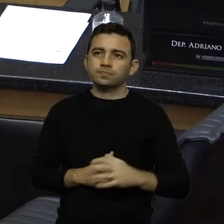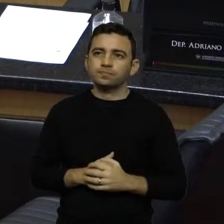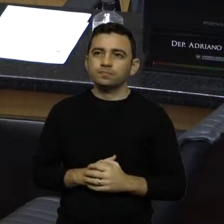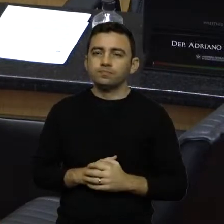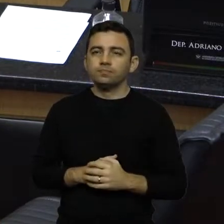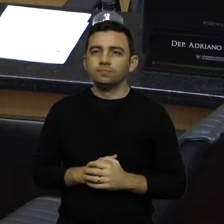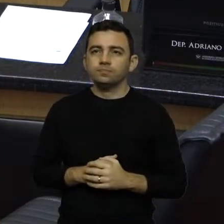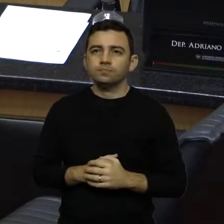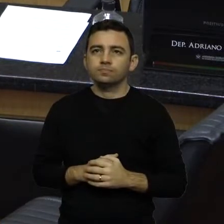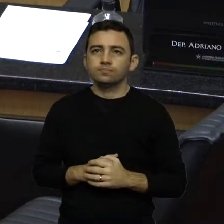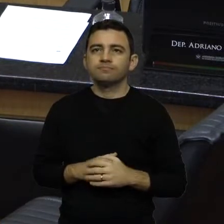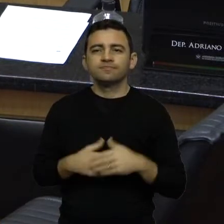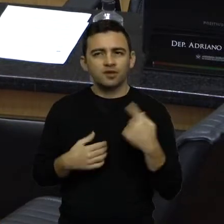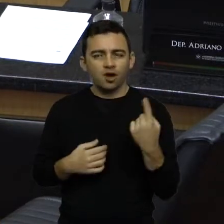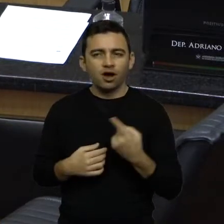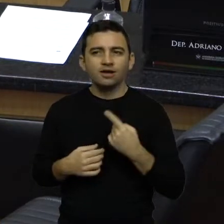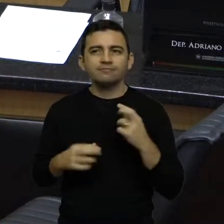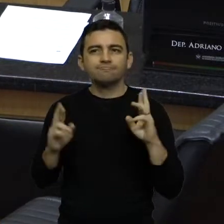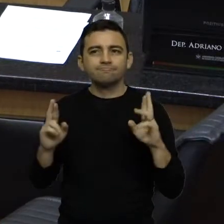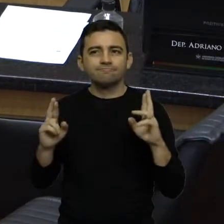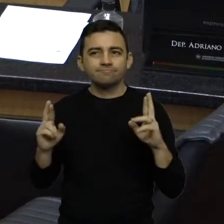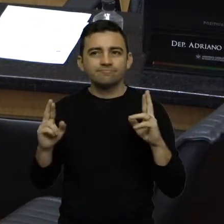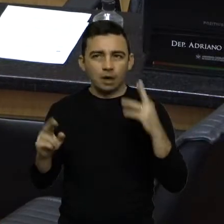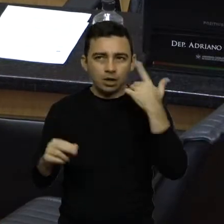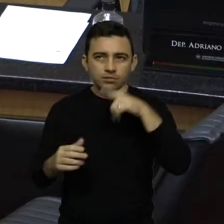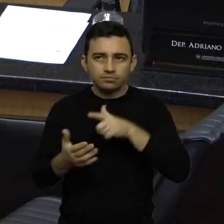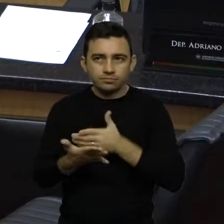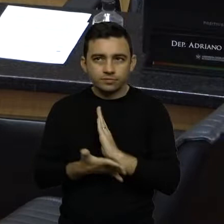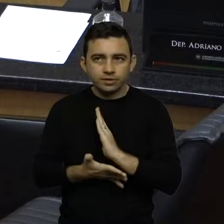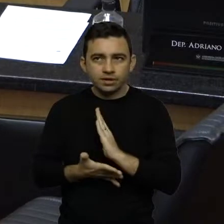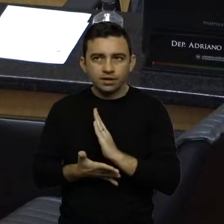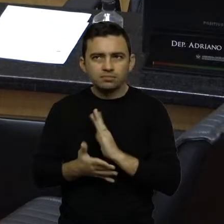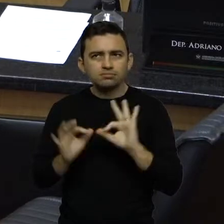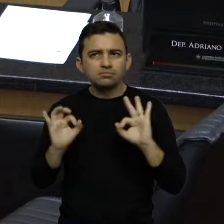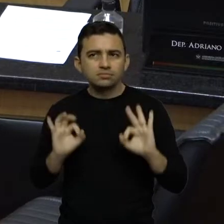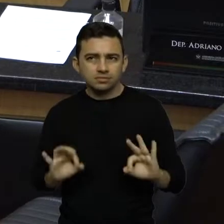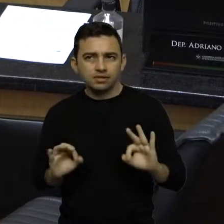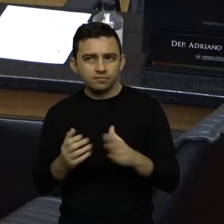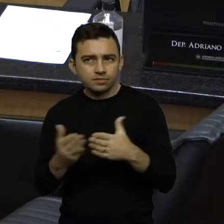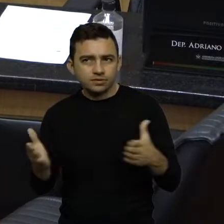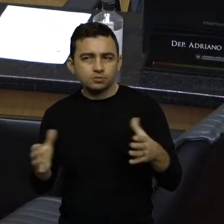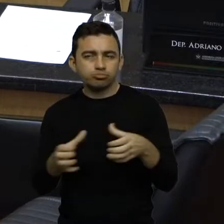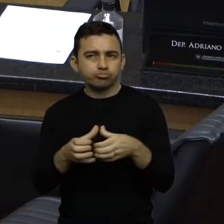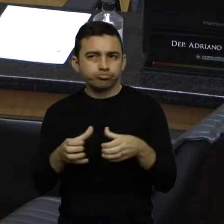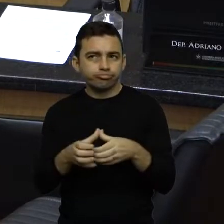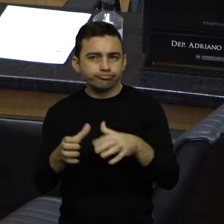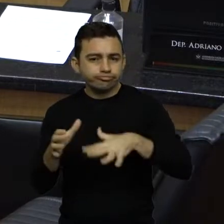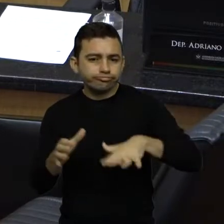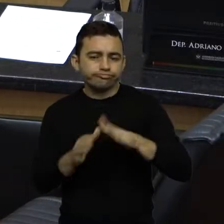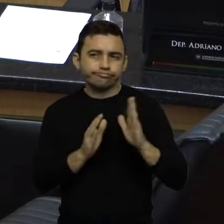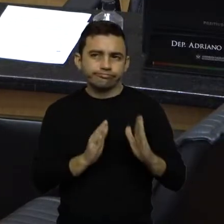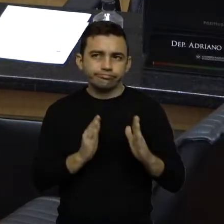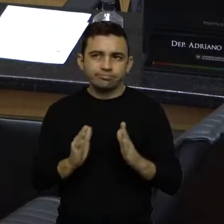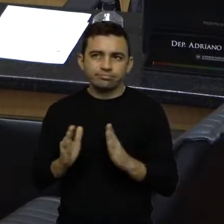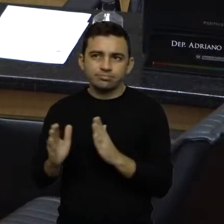gente torce para que seja aprovado e, com certeza, o setor, que já é muito organizado, vai poder fazer